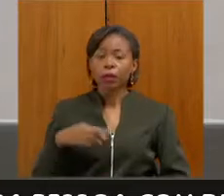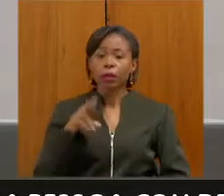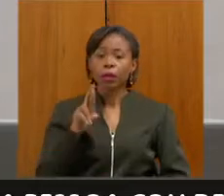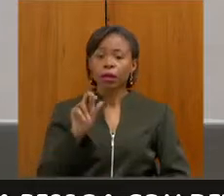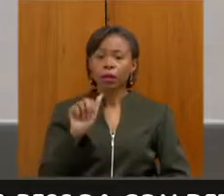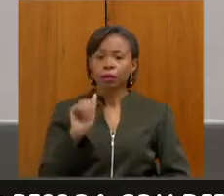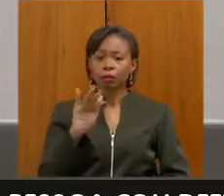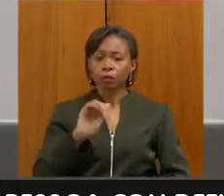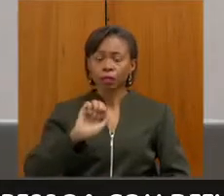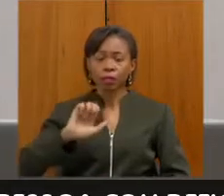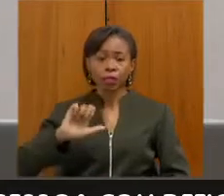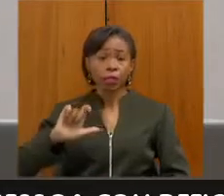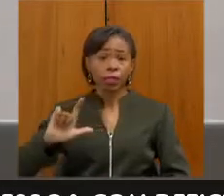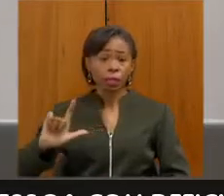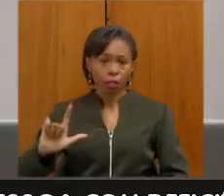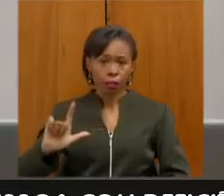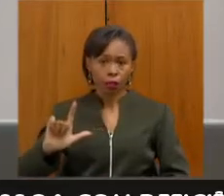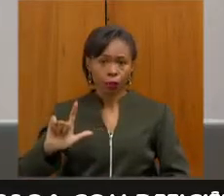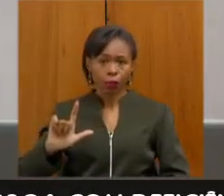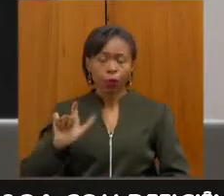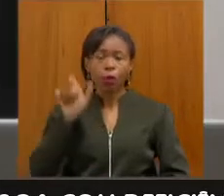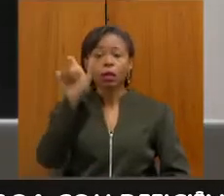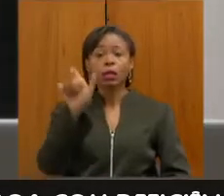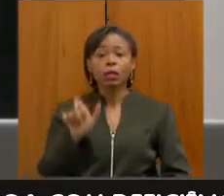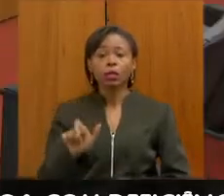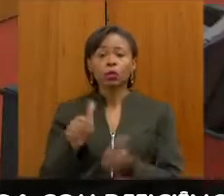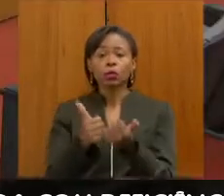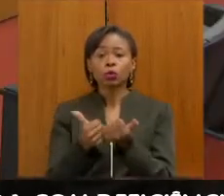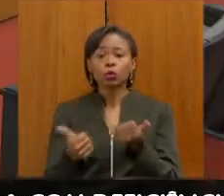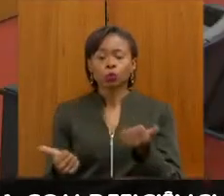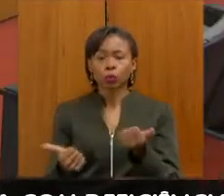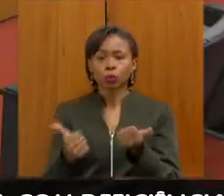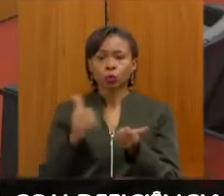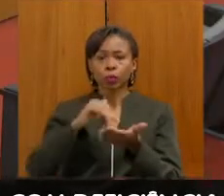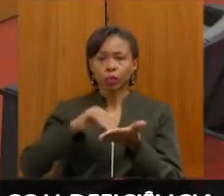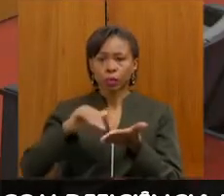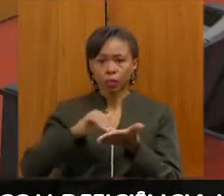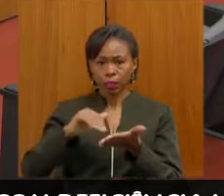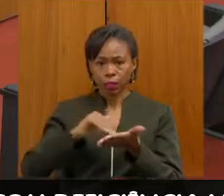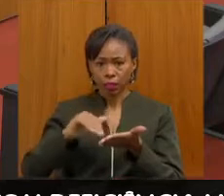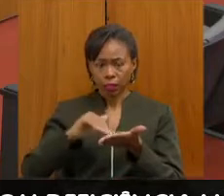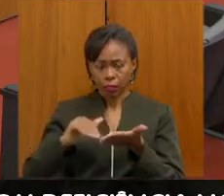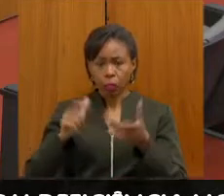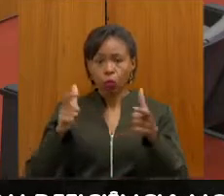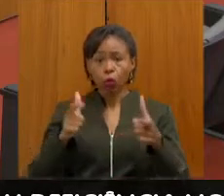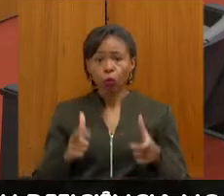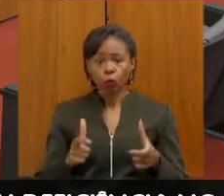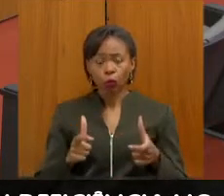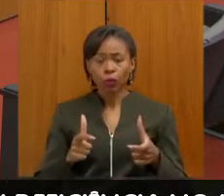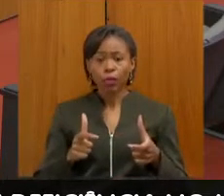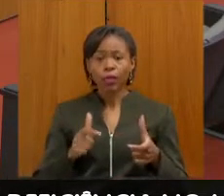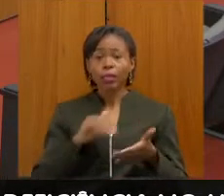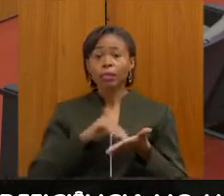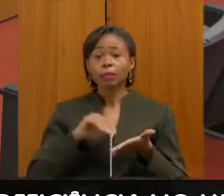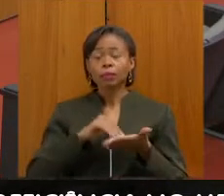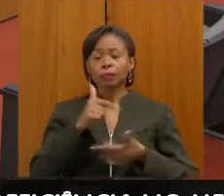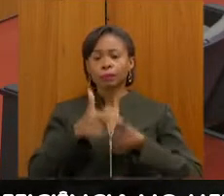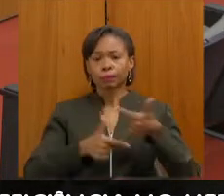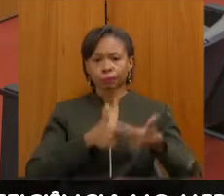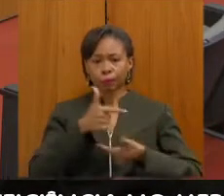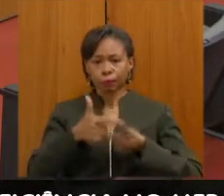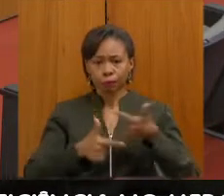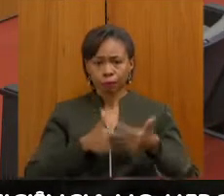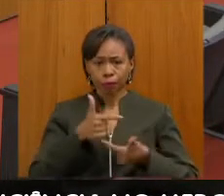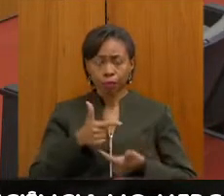Vasconcelos, que é o subsecretário da Subsecretaria de Trabalho e Emprego da